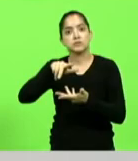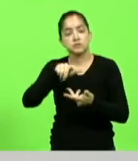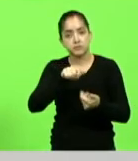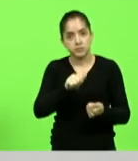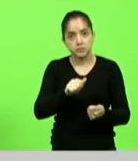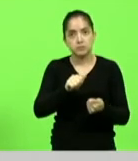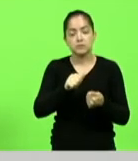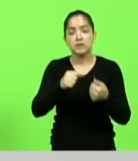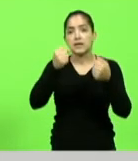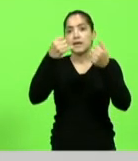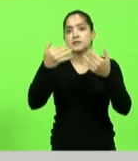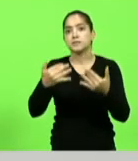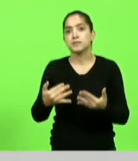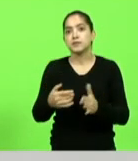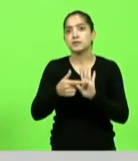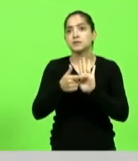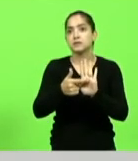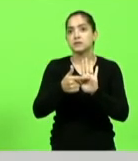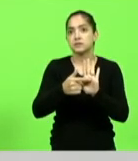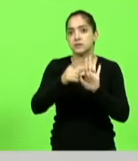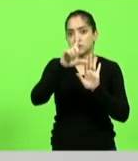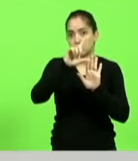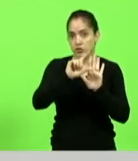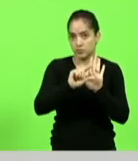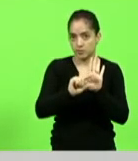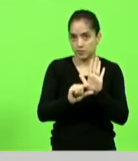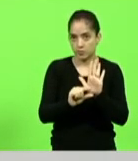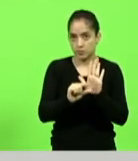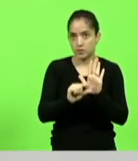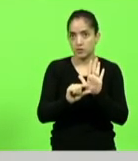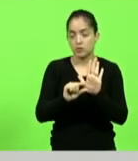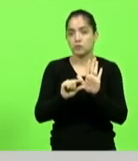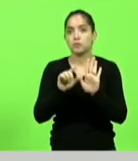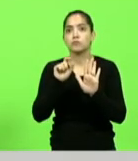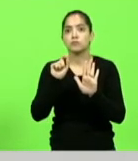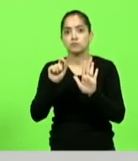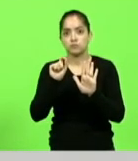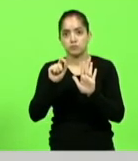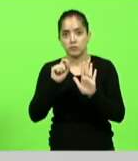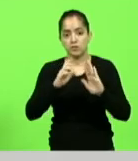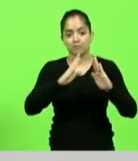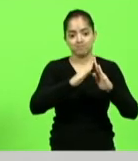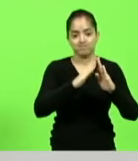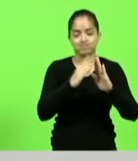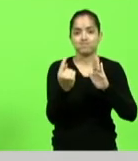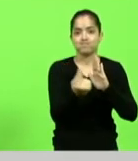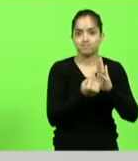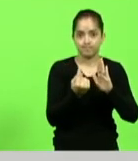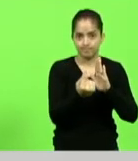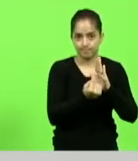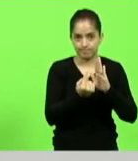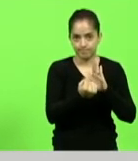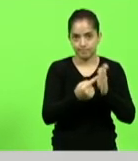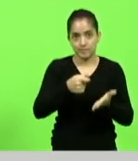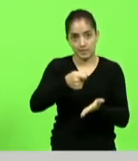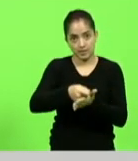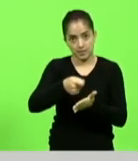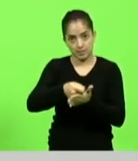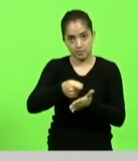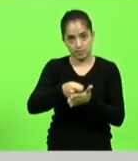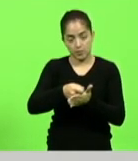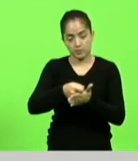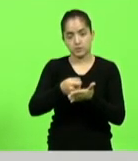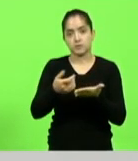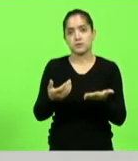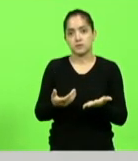explicação apontada para a queda dos registros girou em torno das medidas de isolamento social impostas pela quarentena